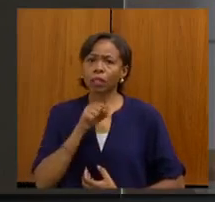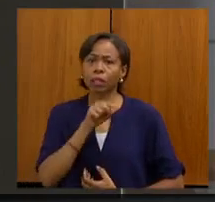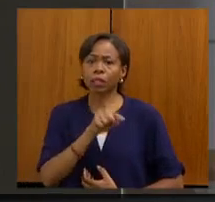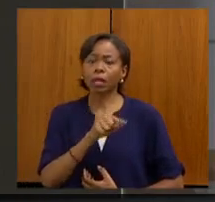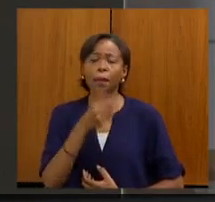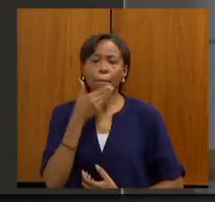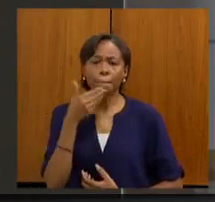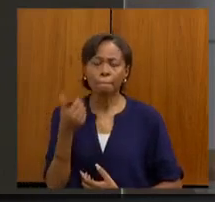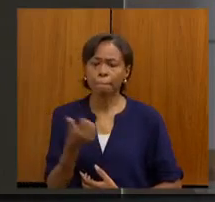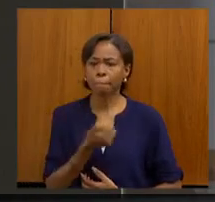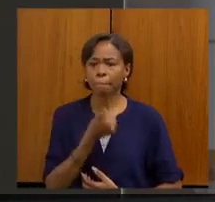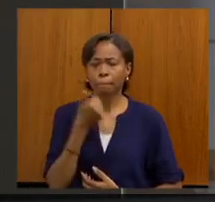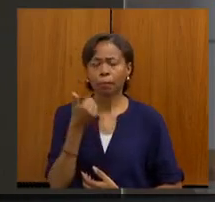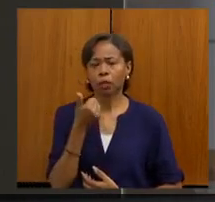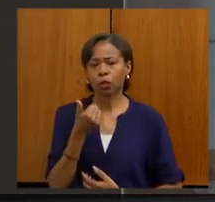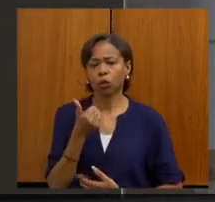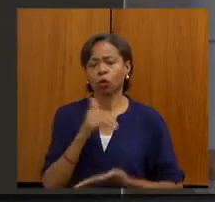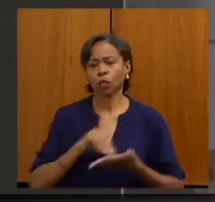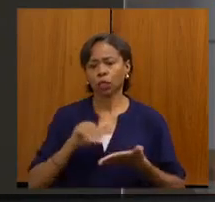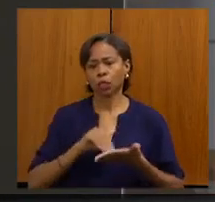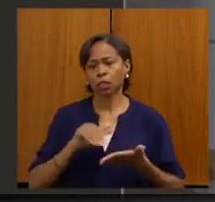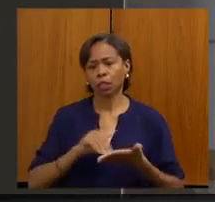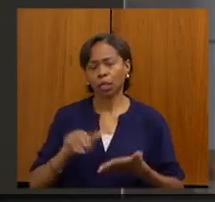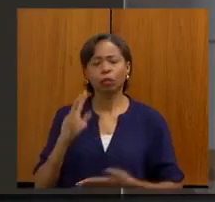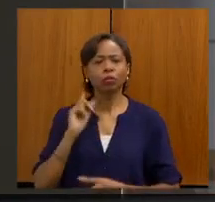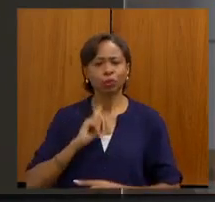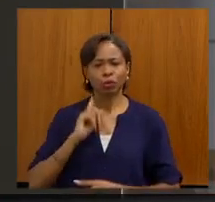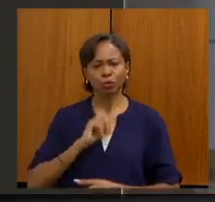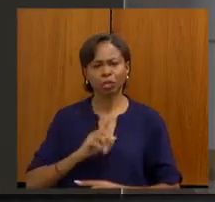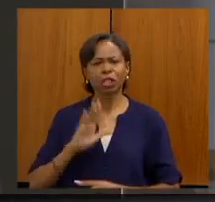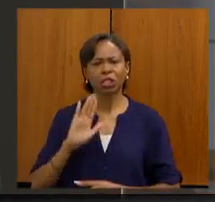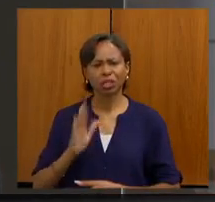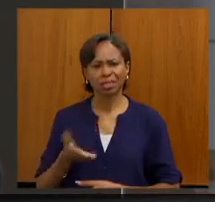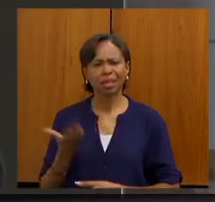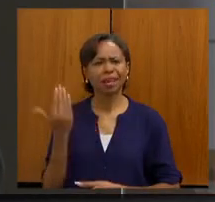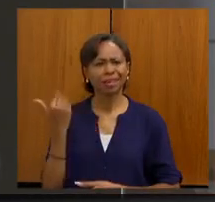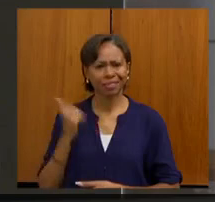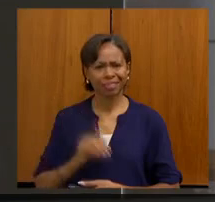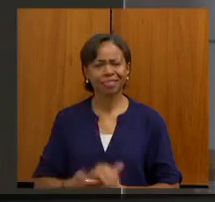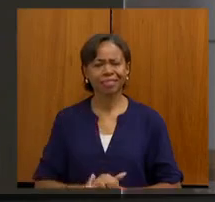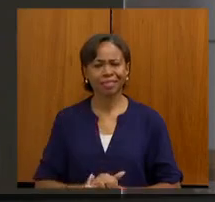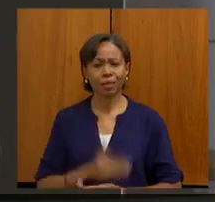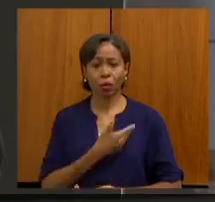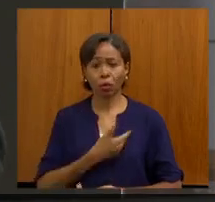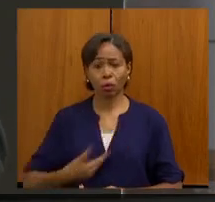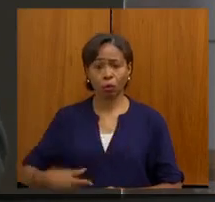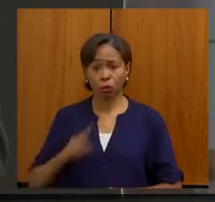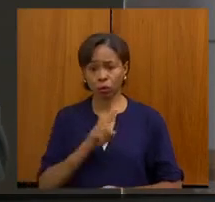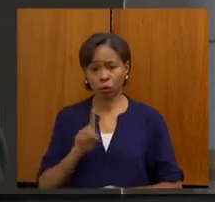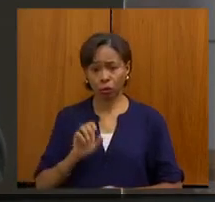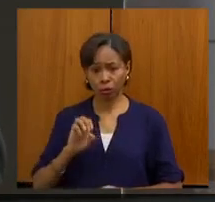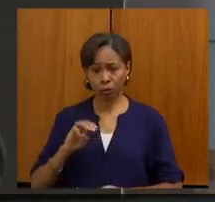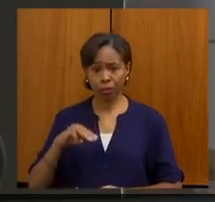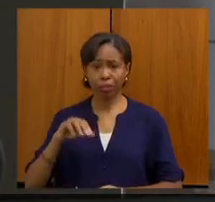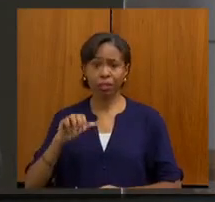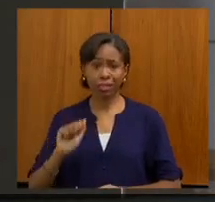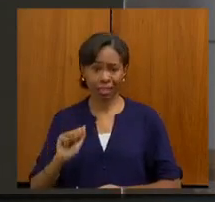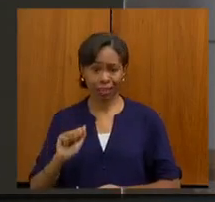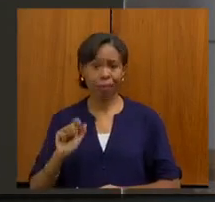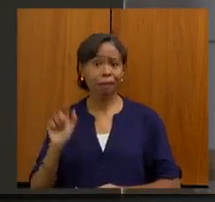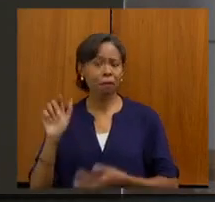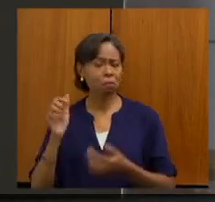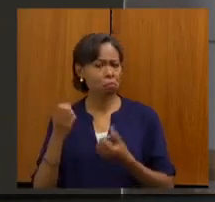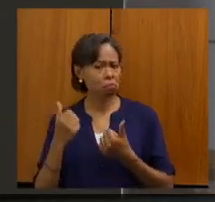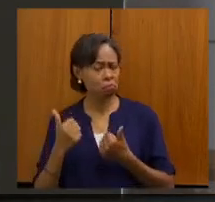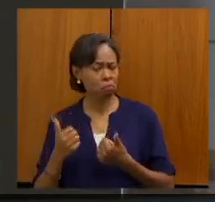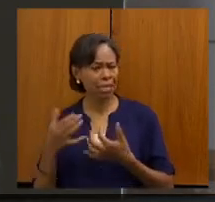secretários que Minas Gerais já se viu. O governador Romeu Zema foi muito feliz quando ele traz no seu rigor